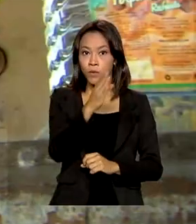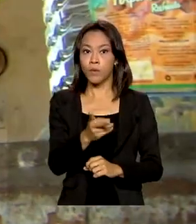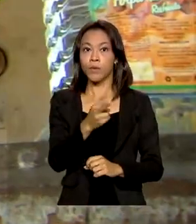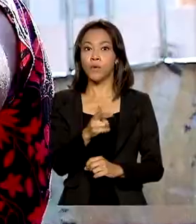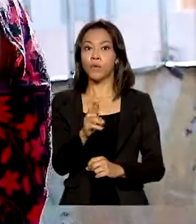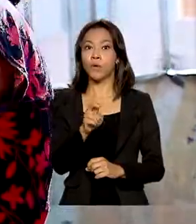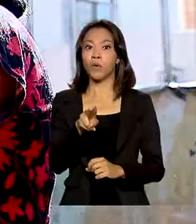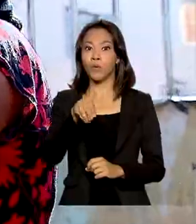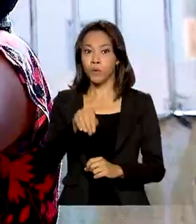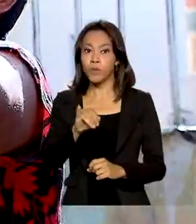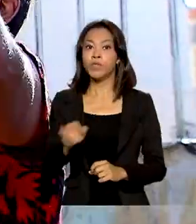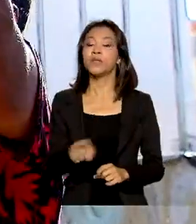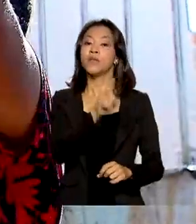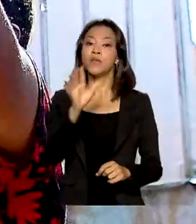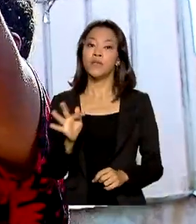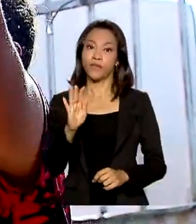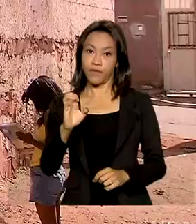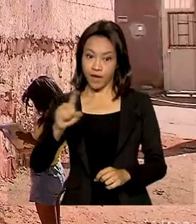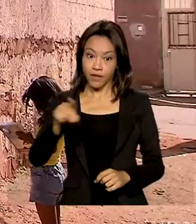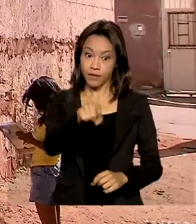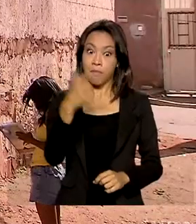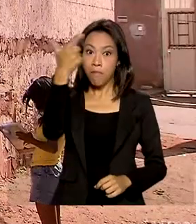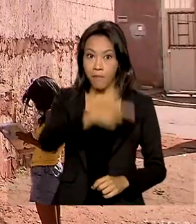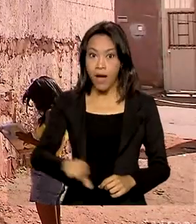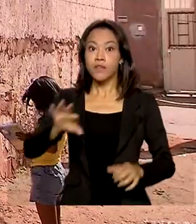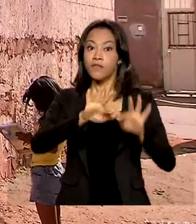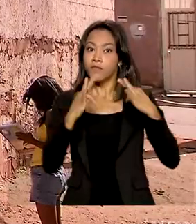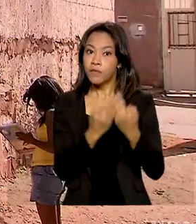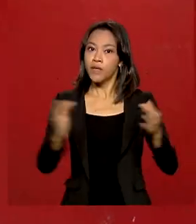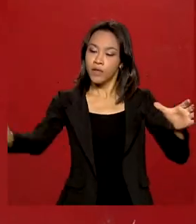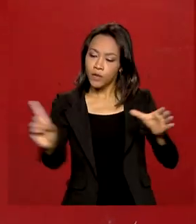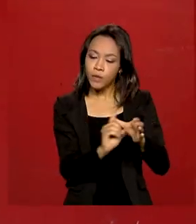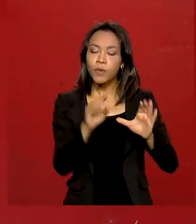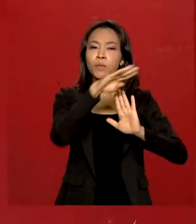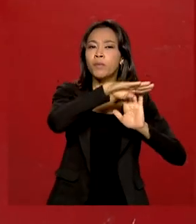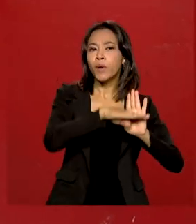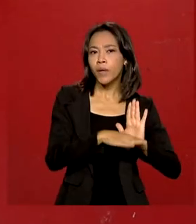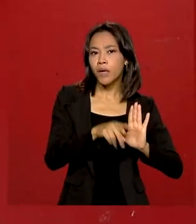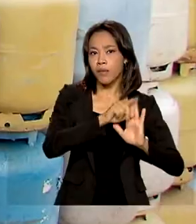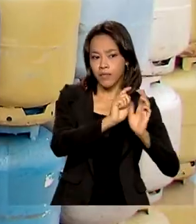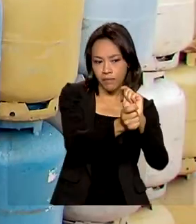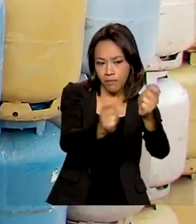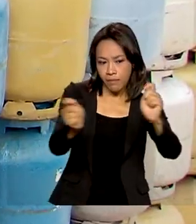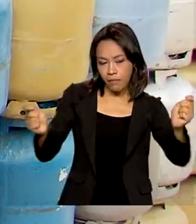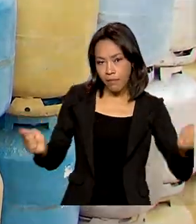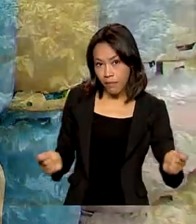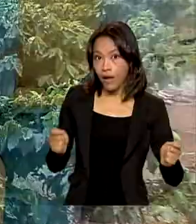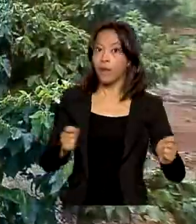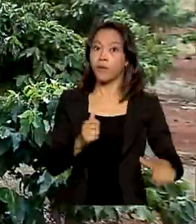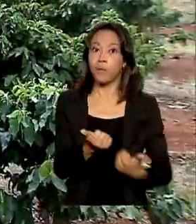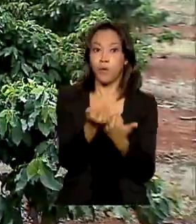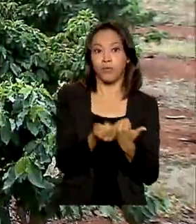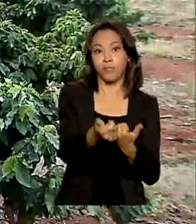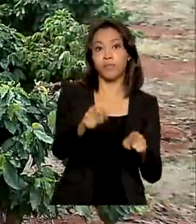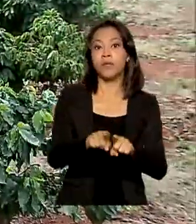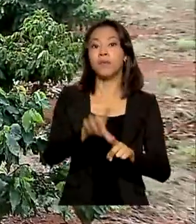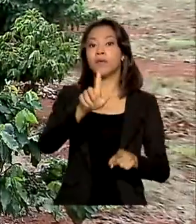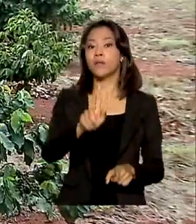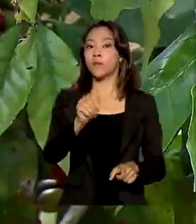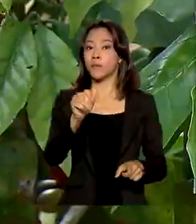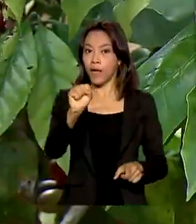são incluídas no Auxílio Brasil. Também começou a ser pago a muitos brasileiros o auxílio gás. Agricultura.